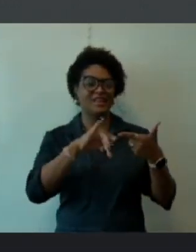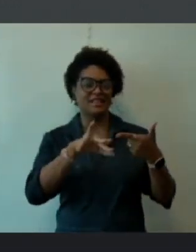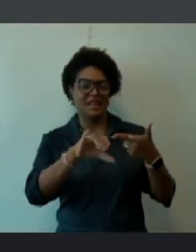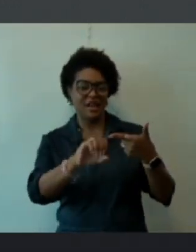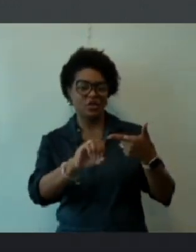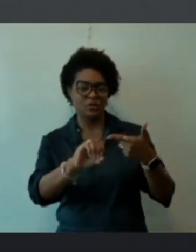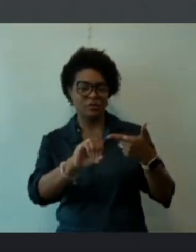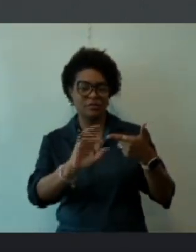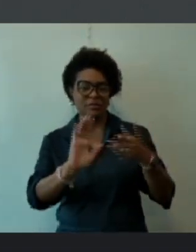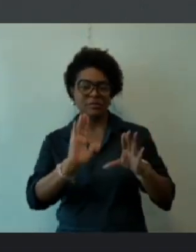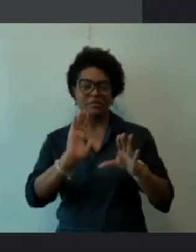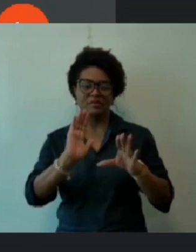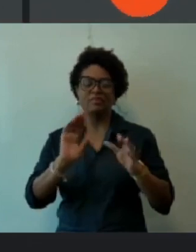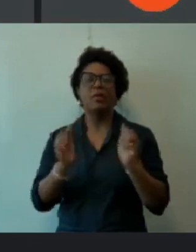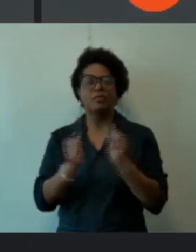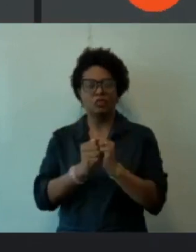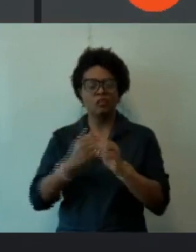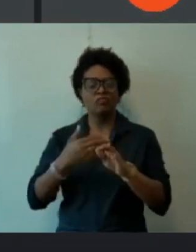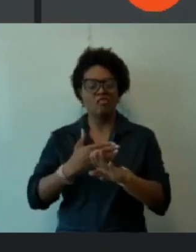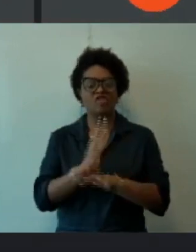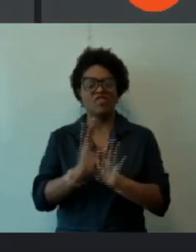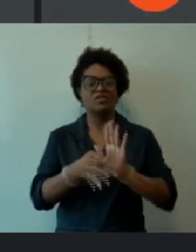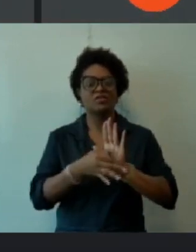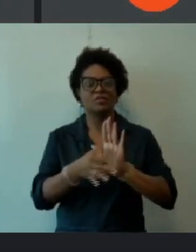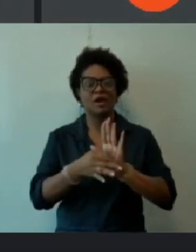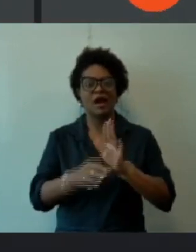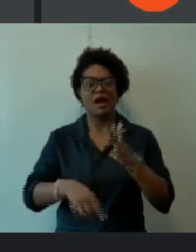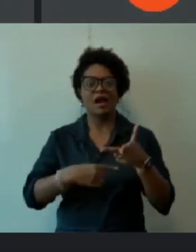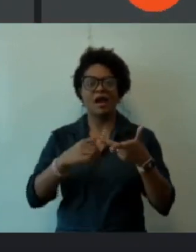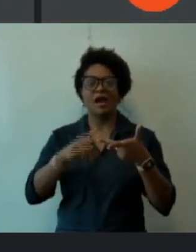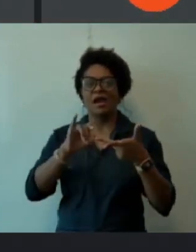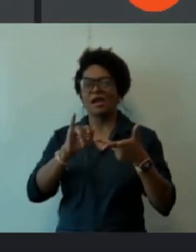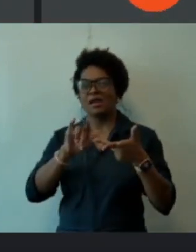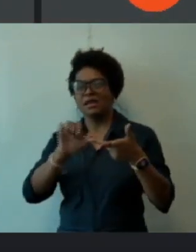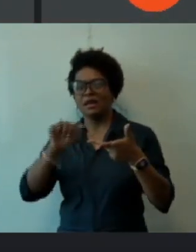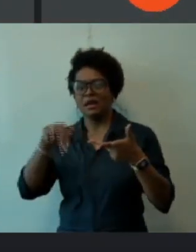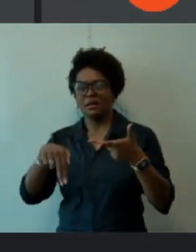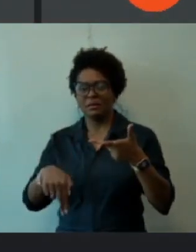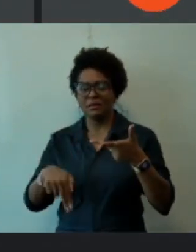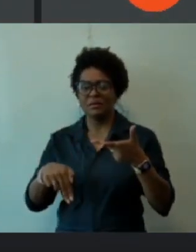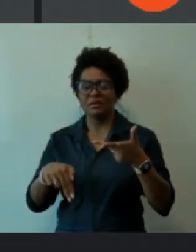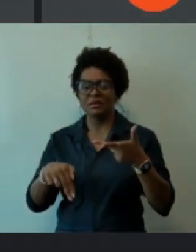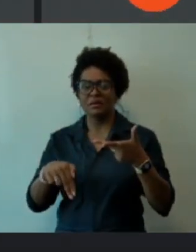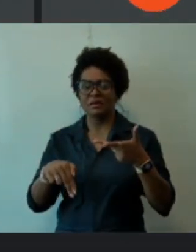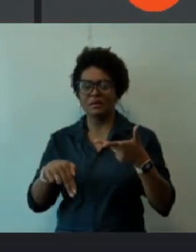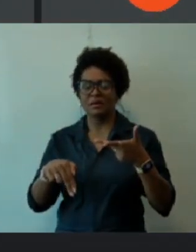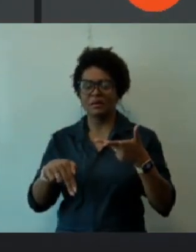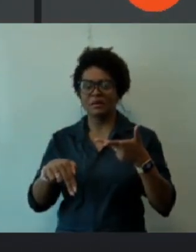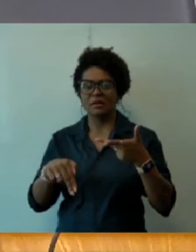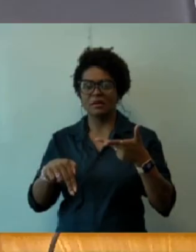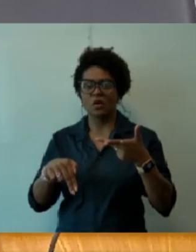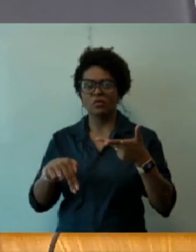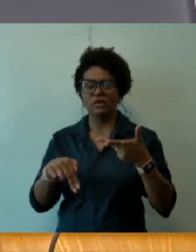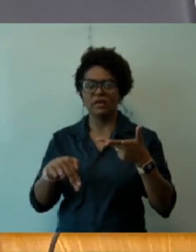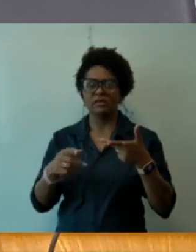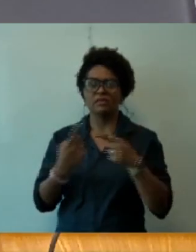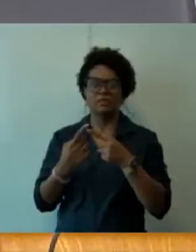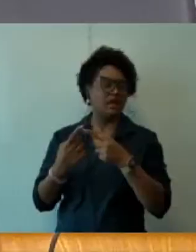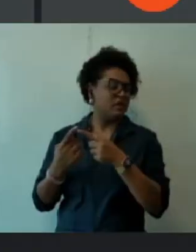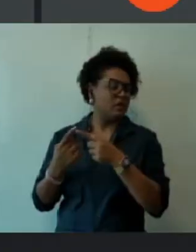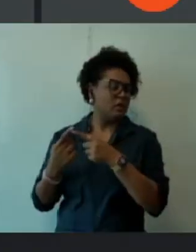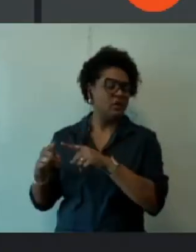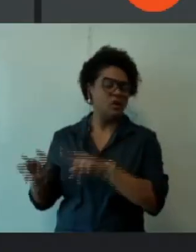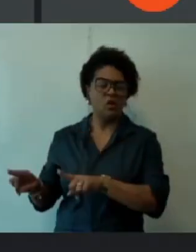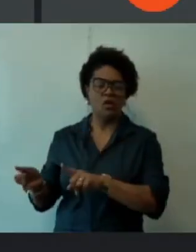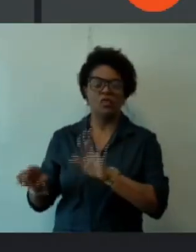Pela aprovação do parecer. Como vota o vereador Rolamelo? Eu voto contra o parecer. Beleza. Como vota a Fernanda?